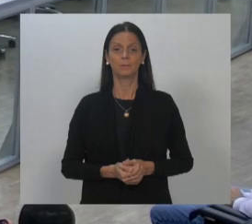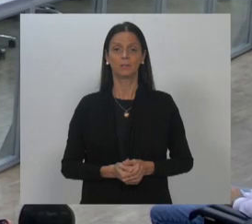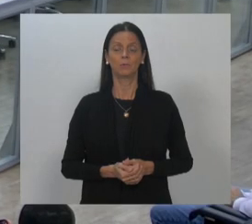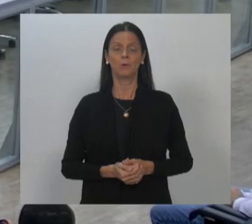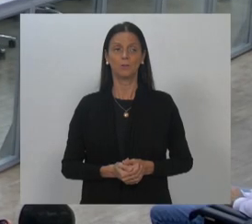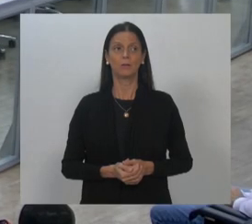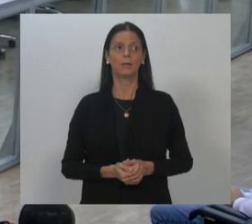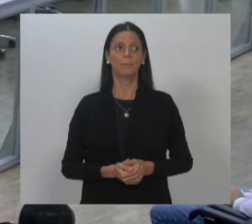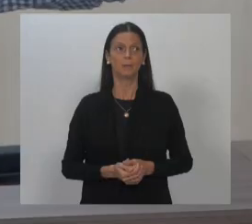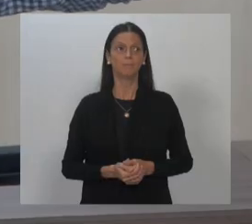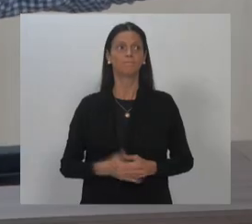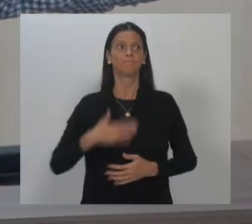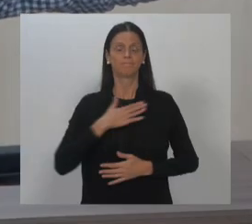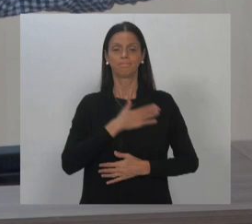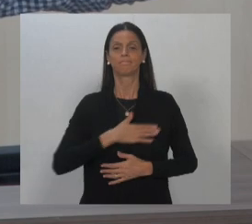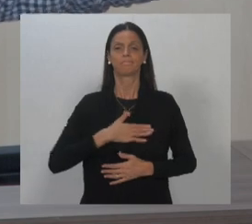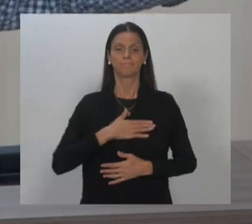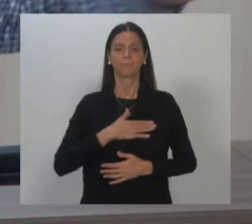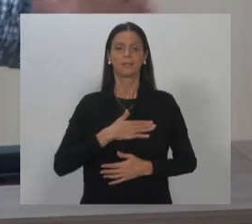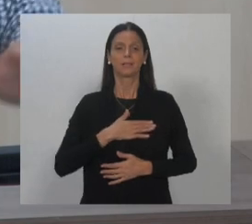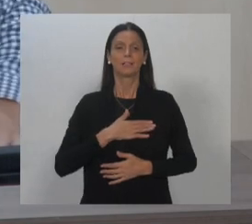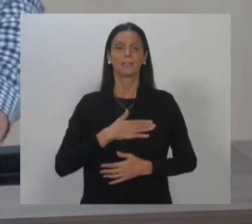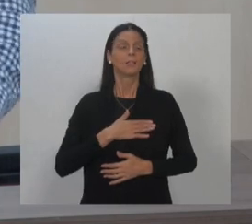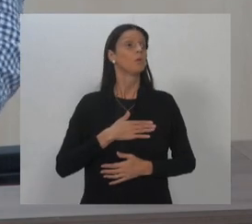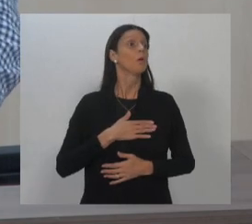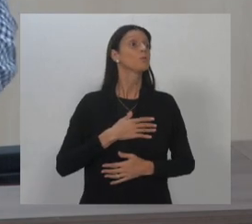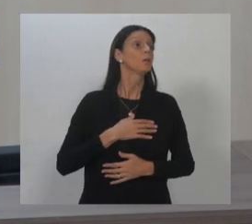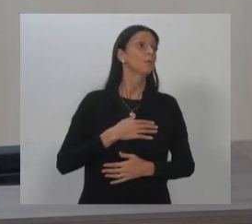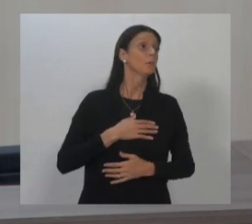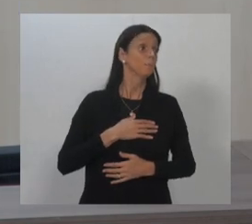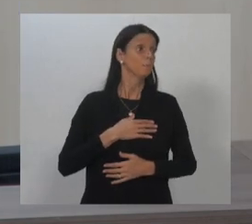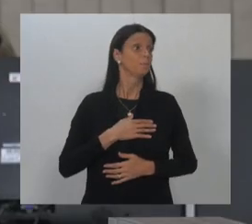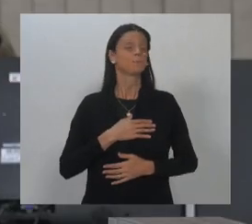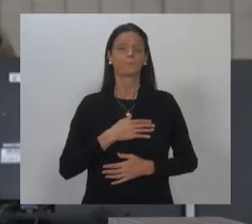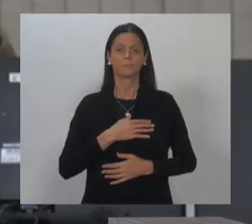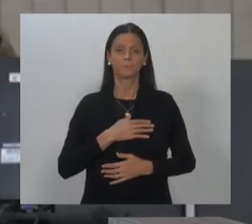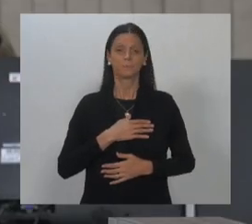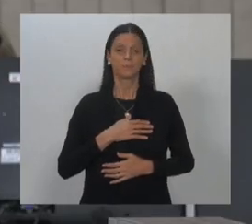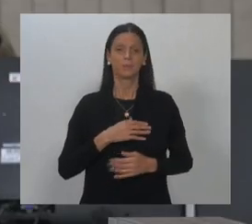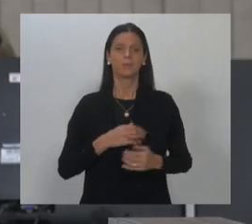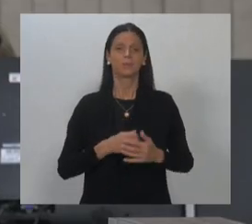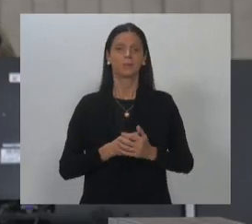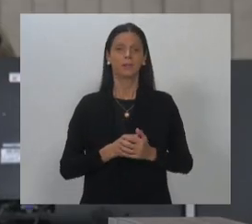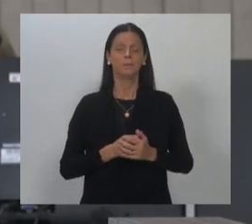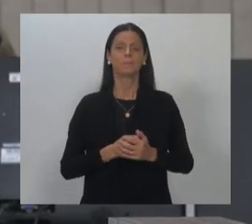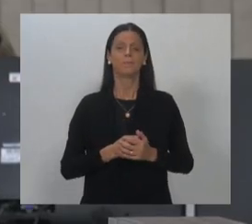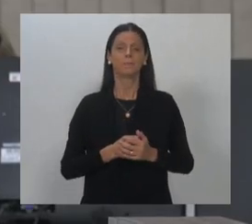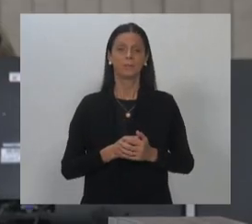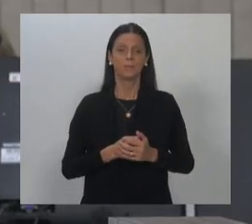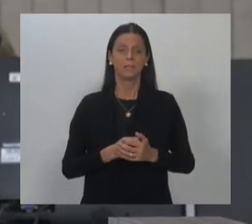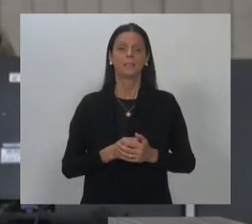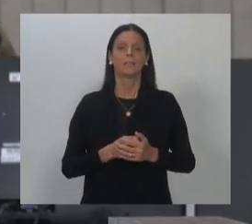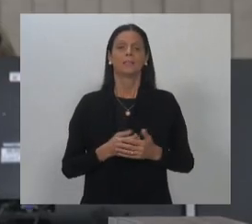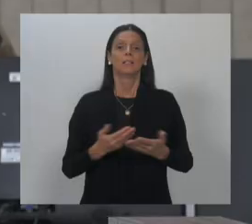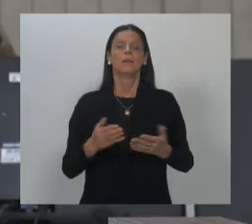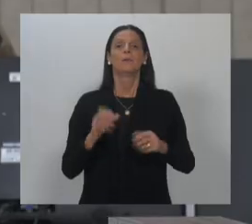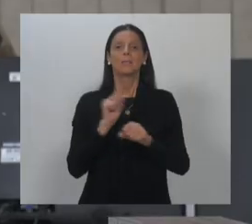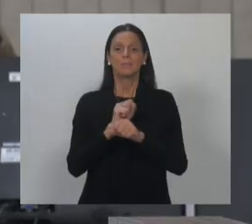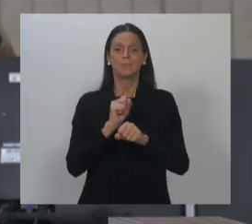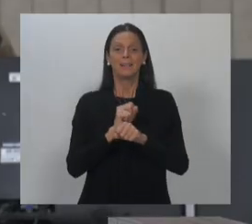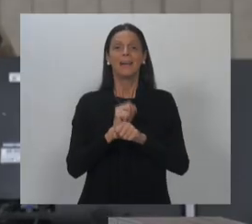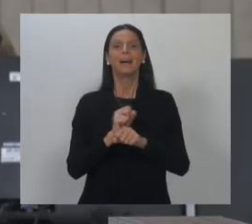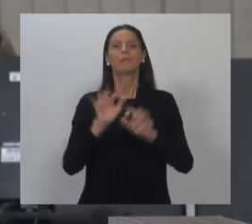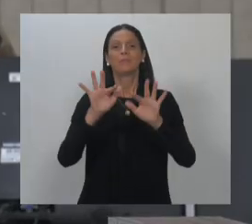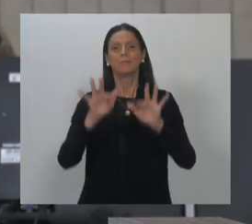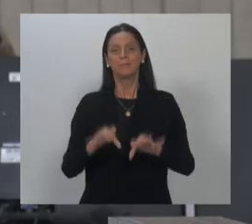Com autorização do orador, eu sim, a parte do vereador Ito. Vereador Leomão, só esperar o senhor finalizar um pouco mais para